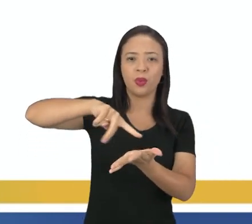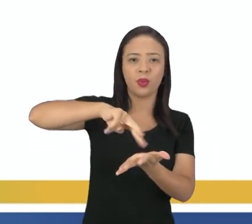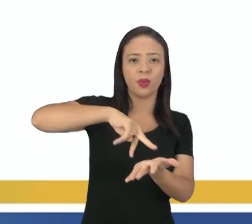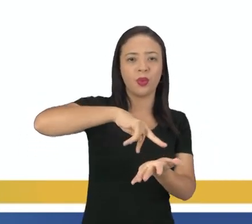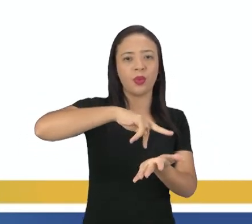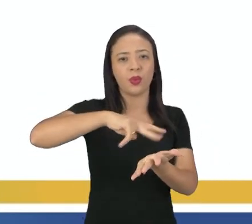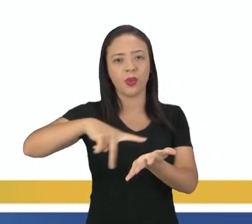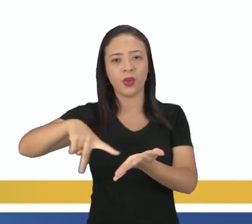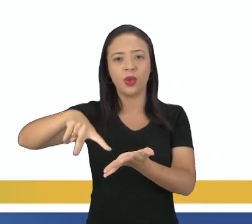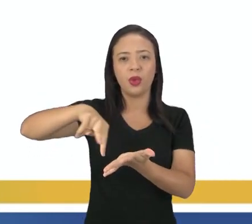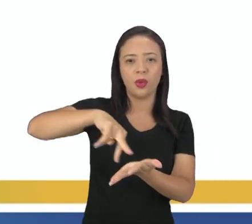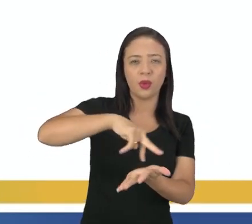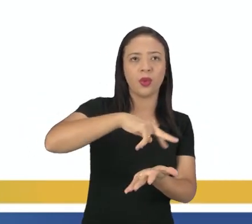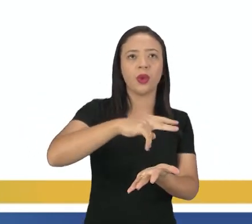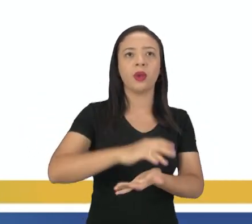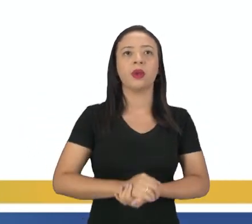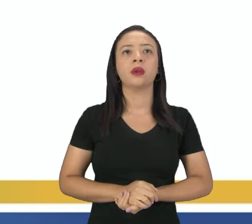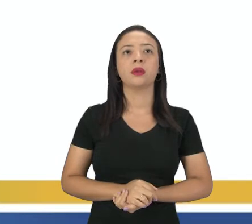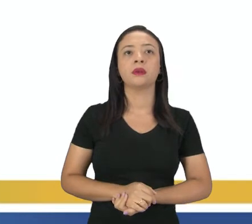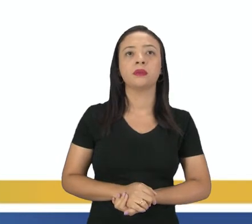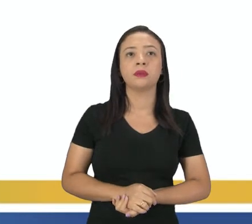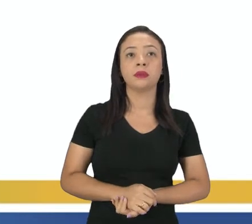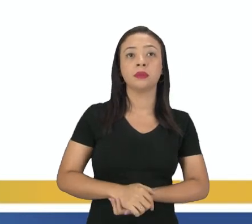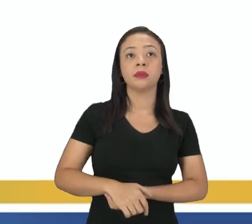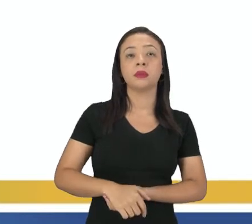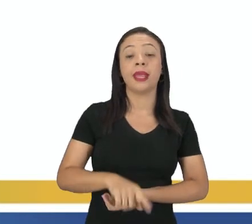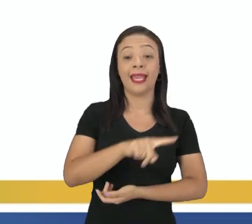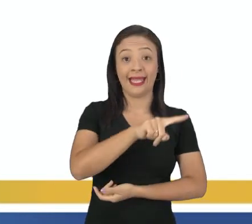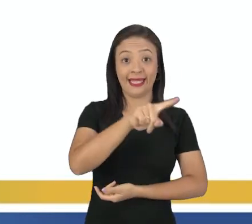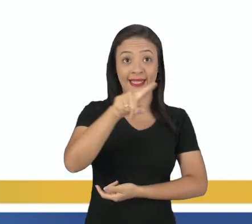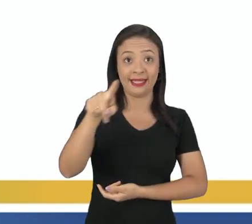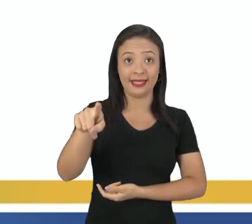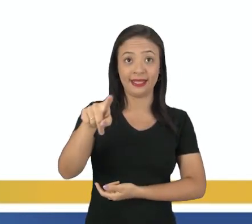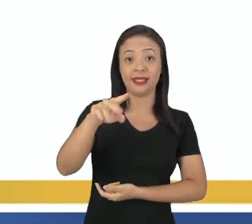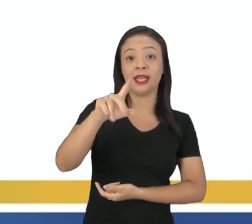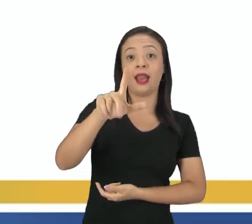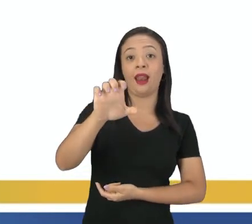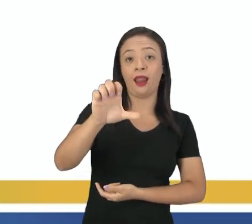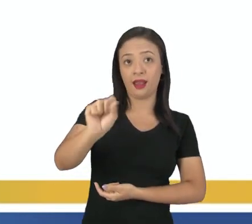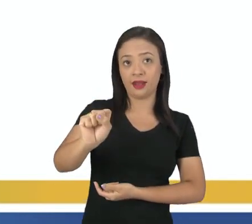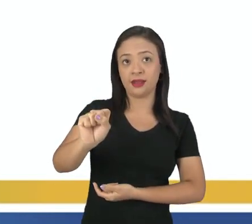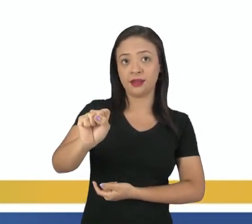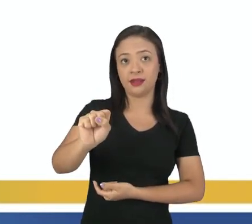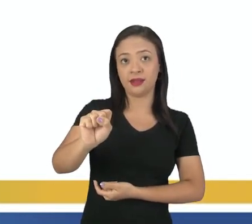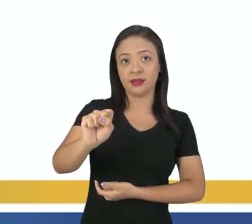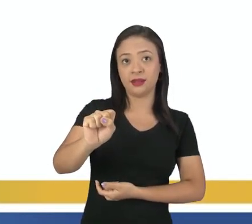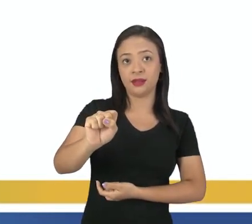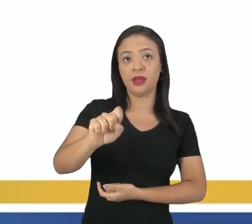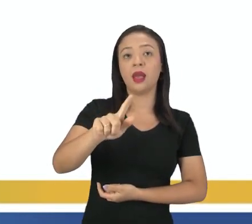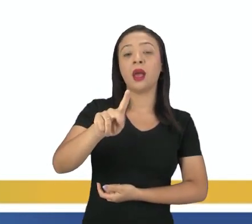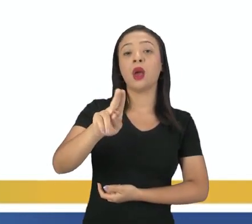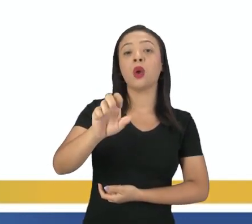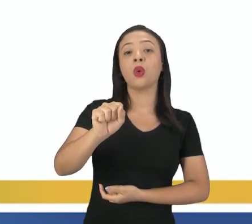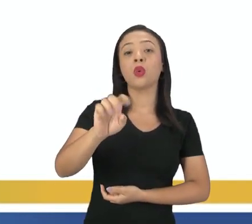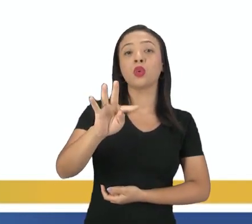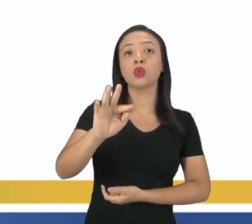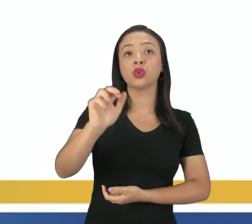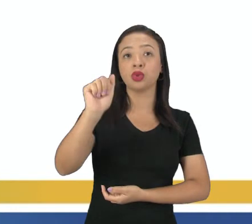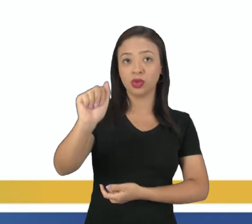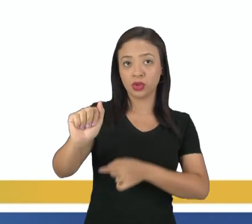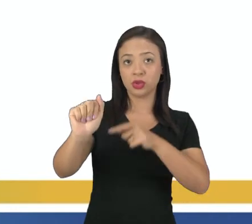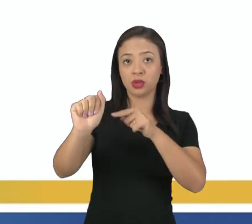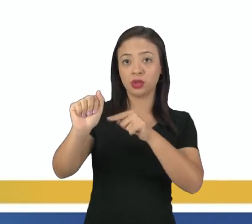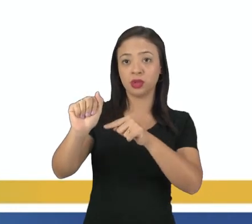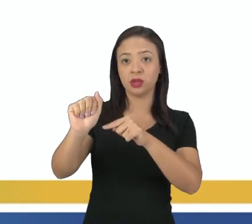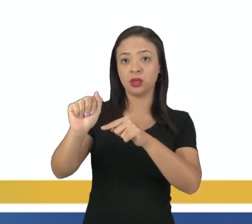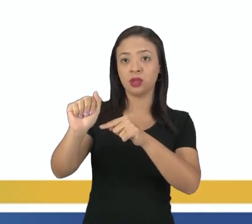les, porque são eles, terceira pessoa do plural. Gusta, né? Rugar al